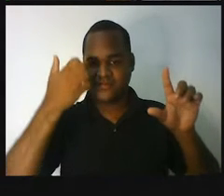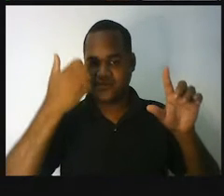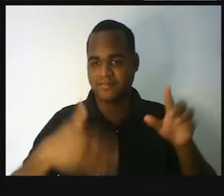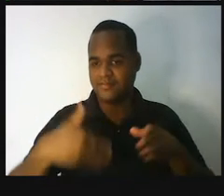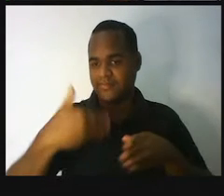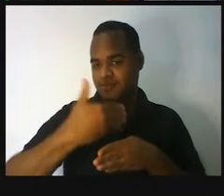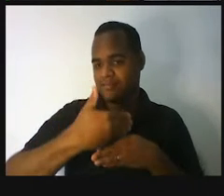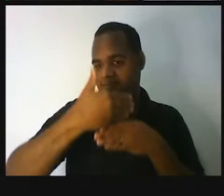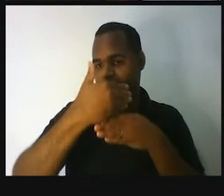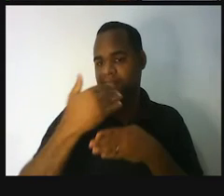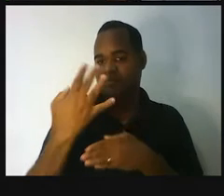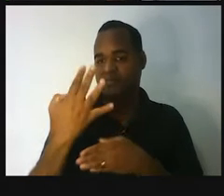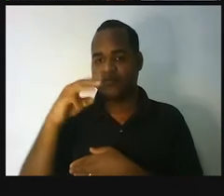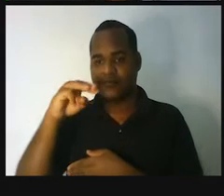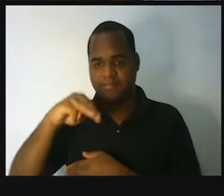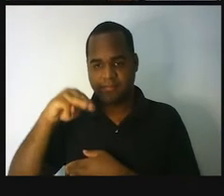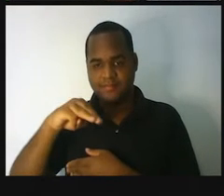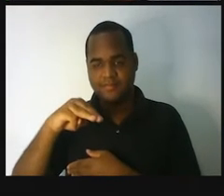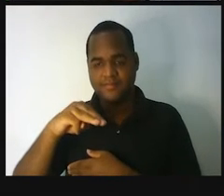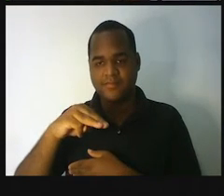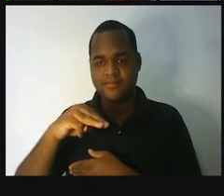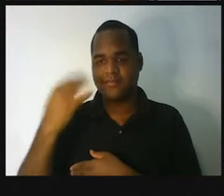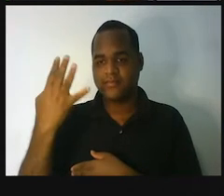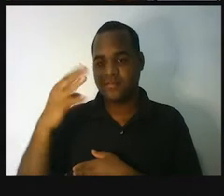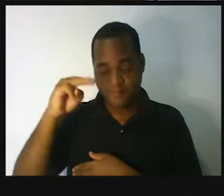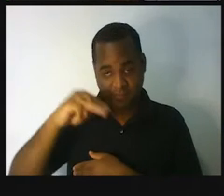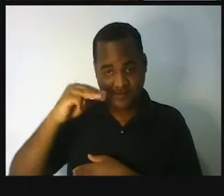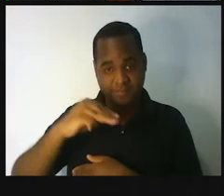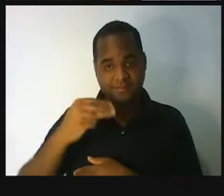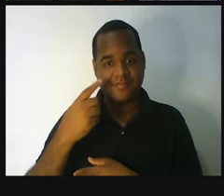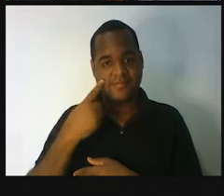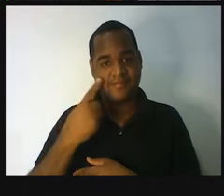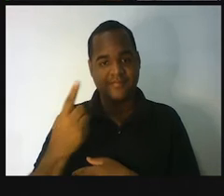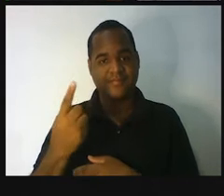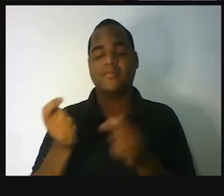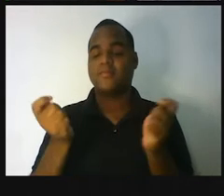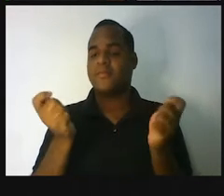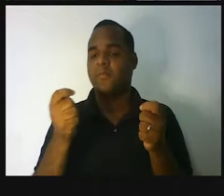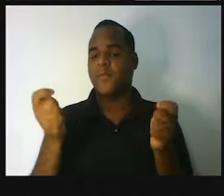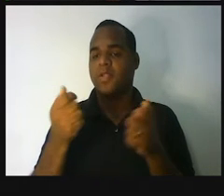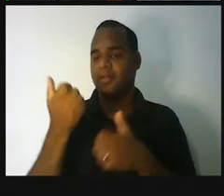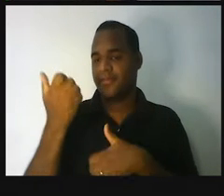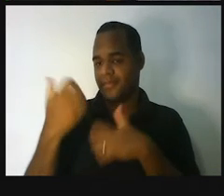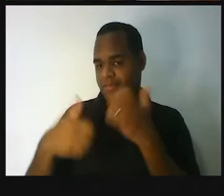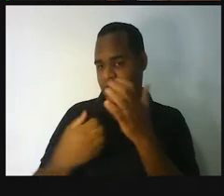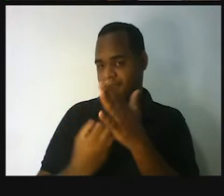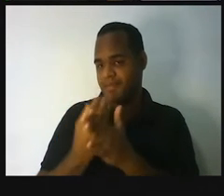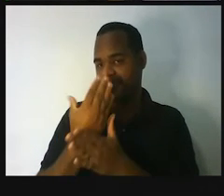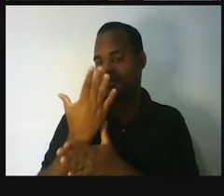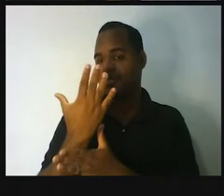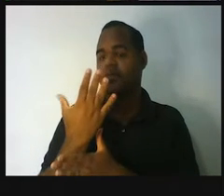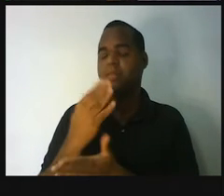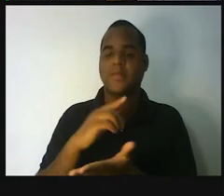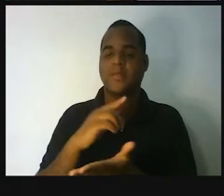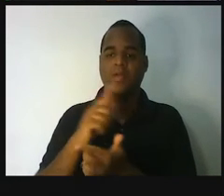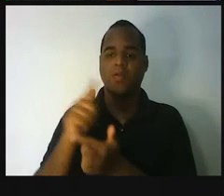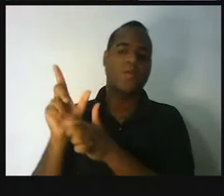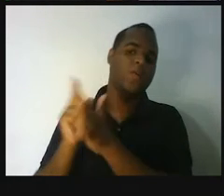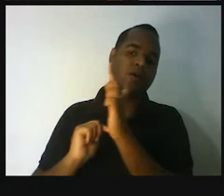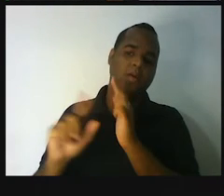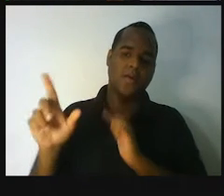de quatro metros. Esses quatro metros, eles podem aparecer nas outras unidades